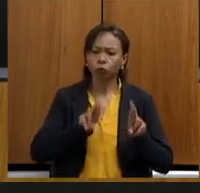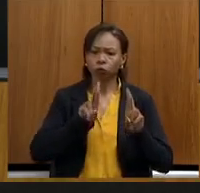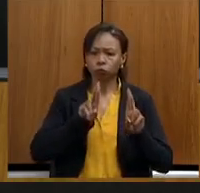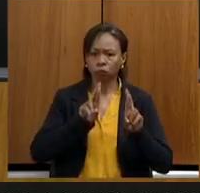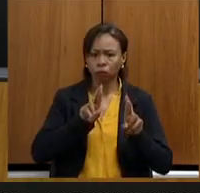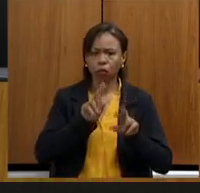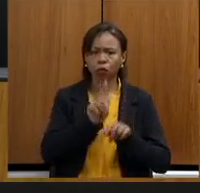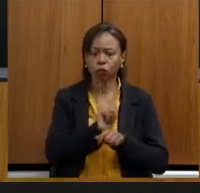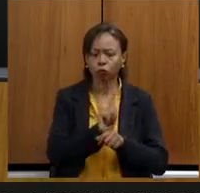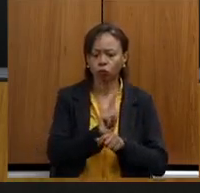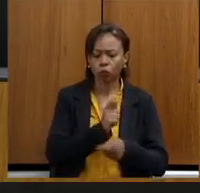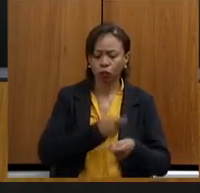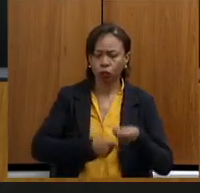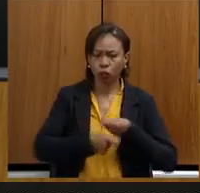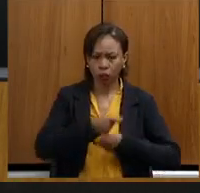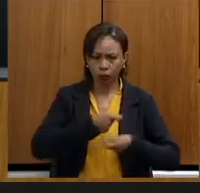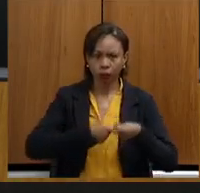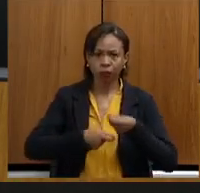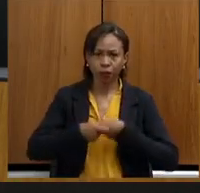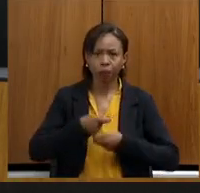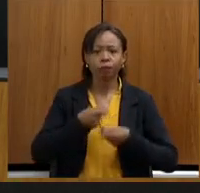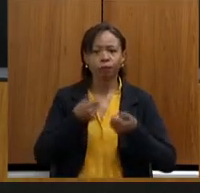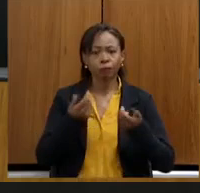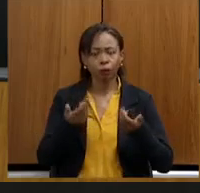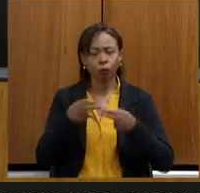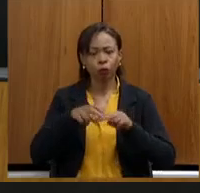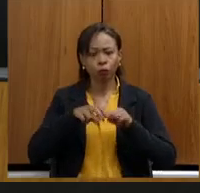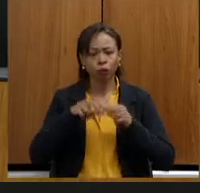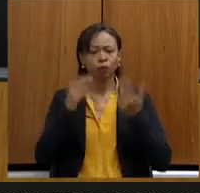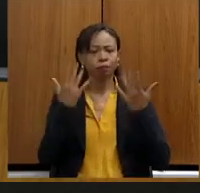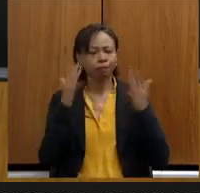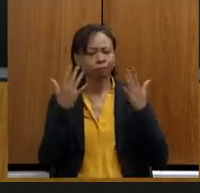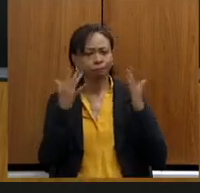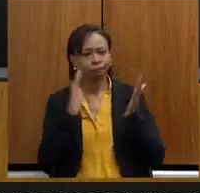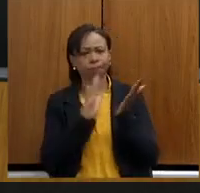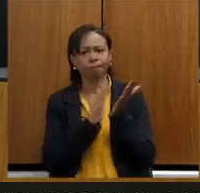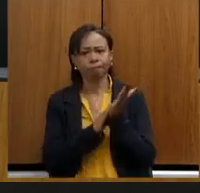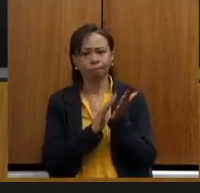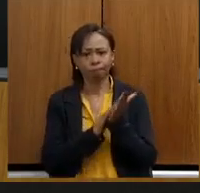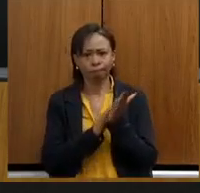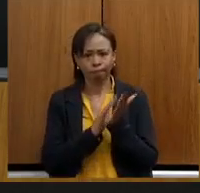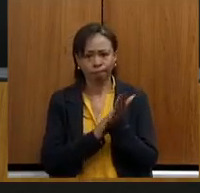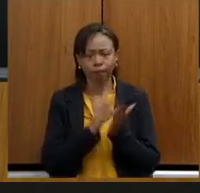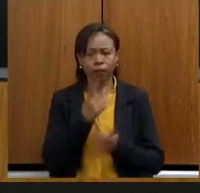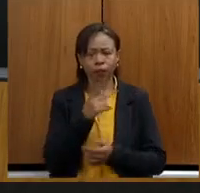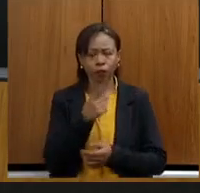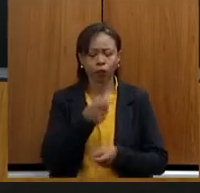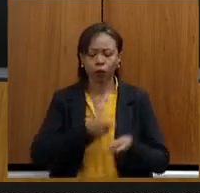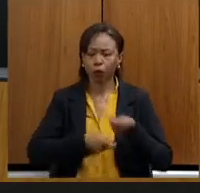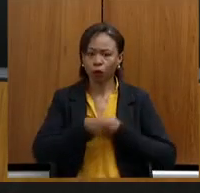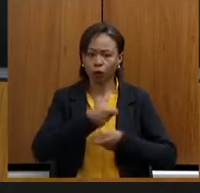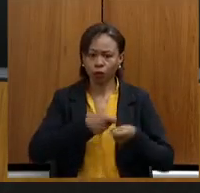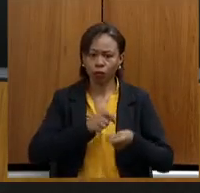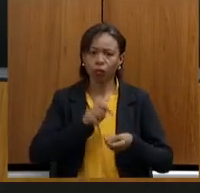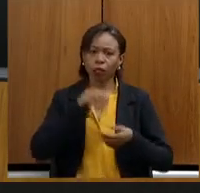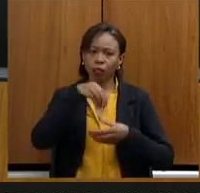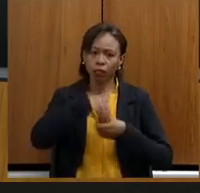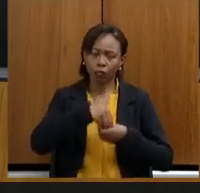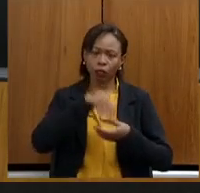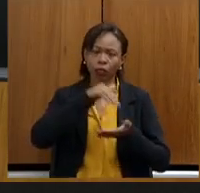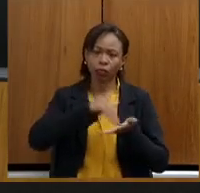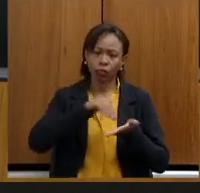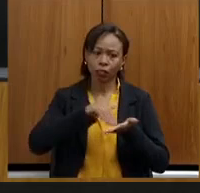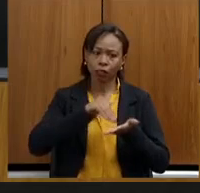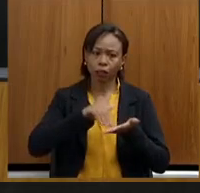gestão. Então, eu parabenizo aqui pela sua gestão à frente da Secretaria de Estado de Meio